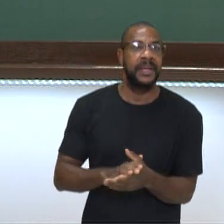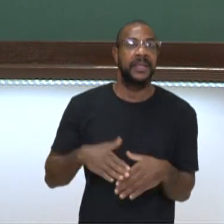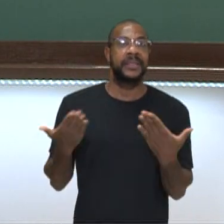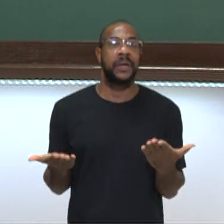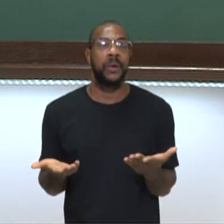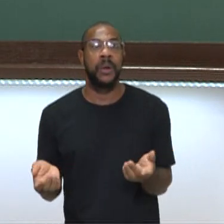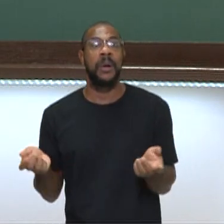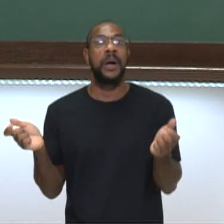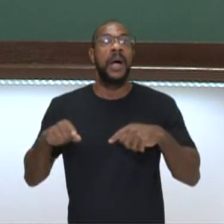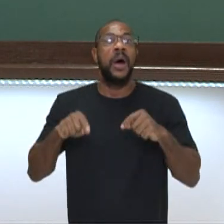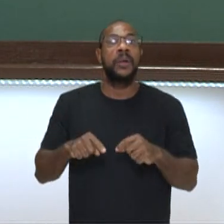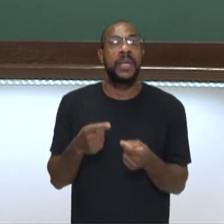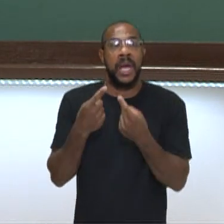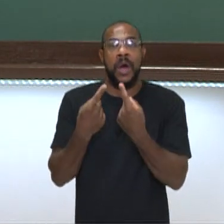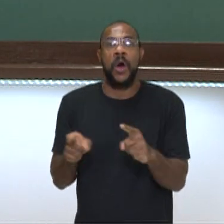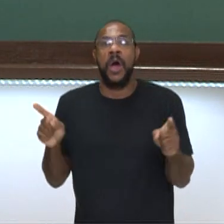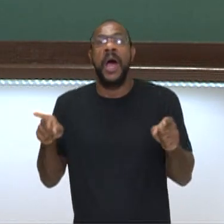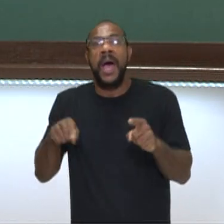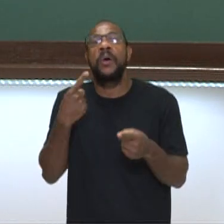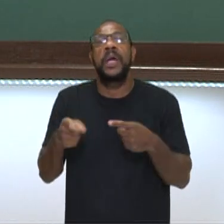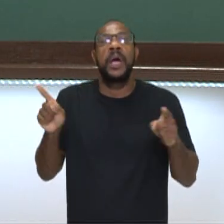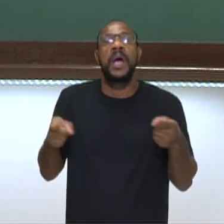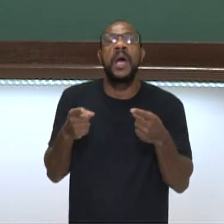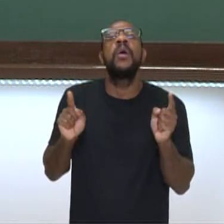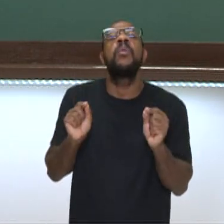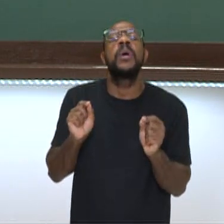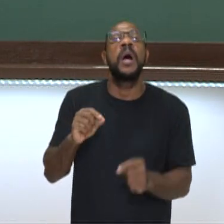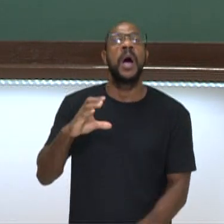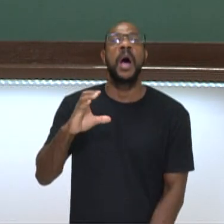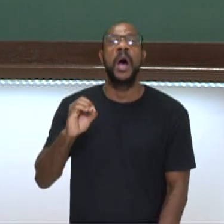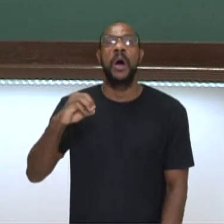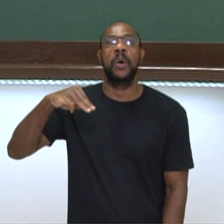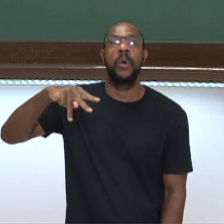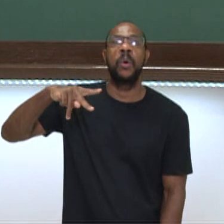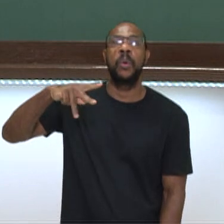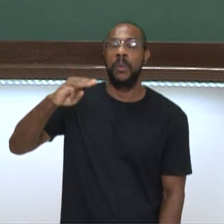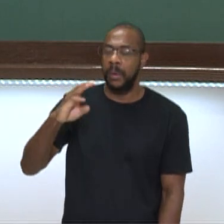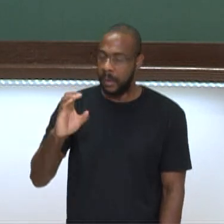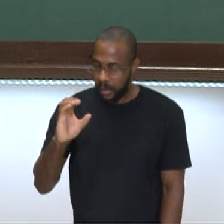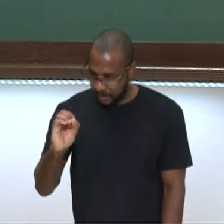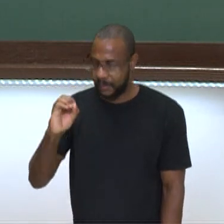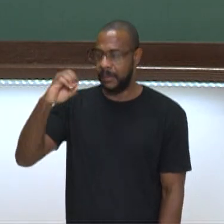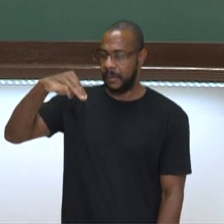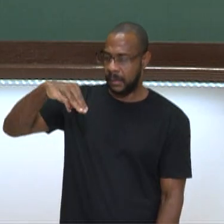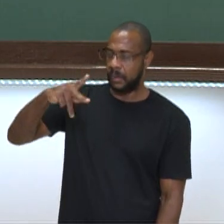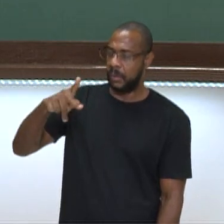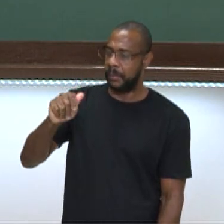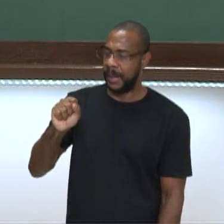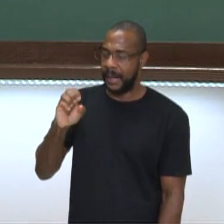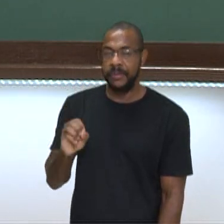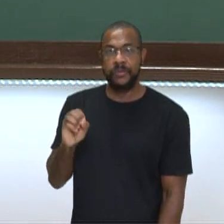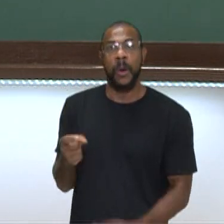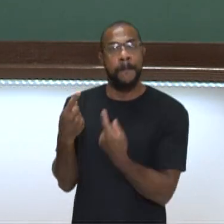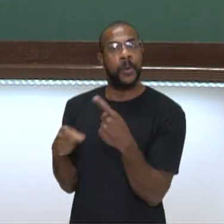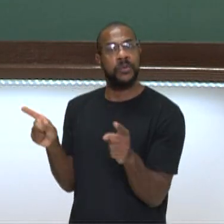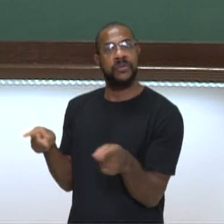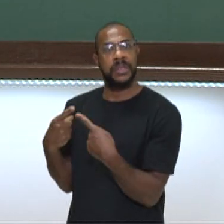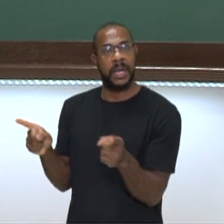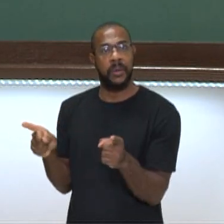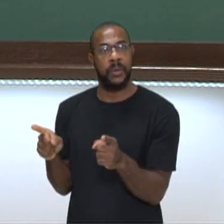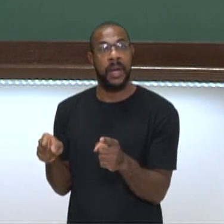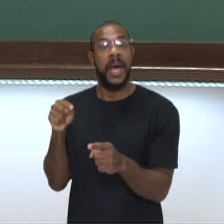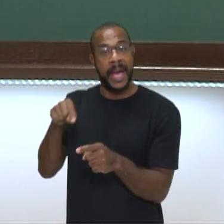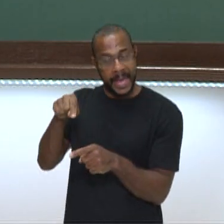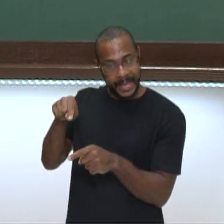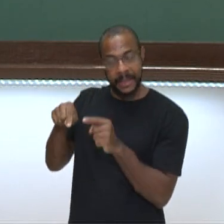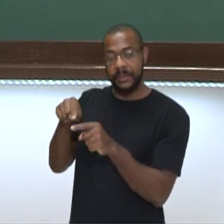compasso musical e pelas batidas da música, né? O compasso musical que define o